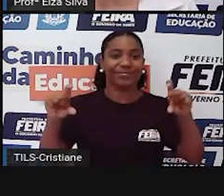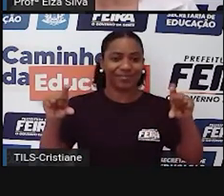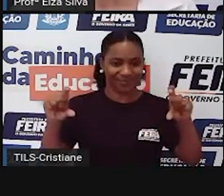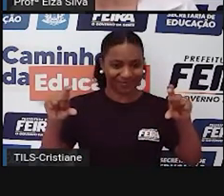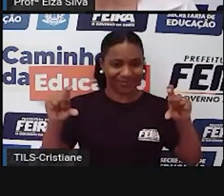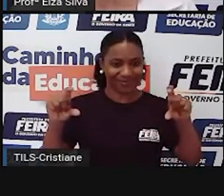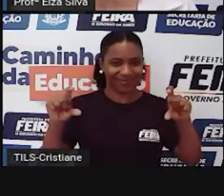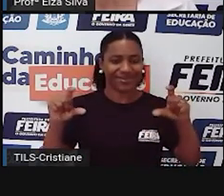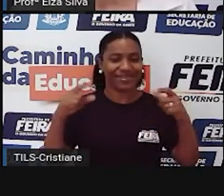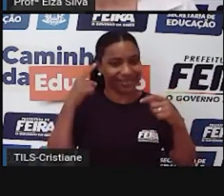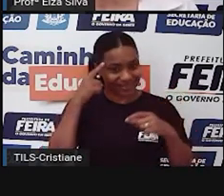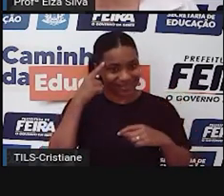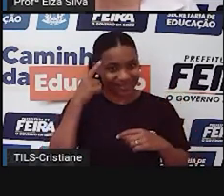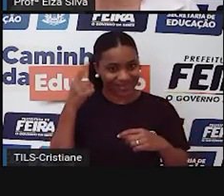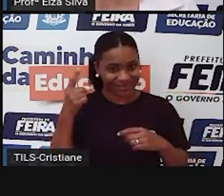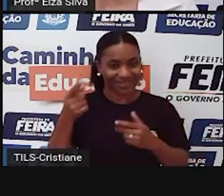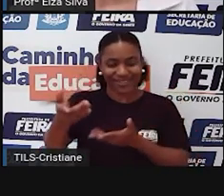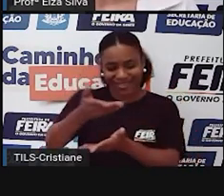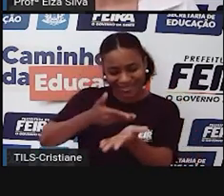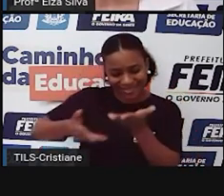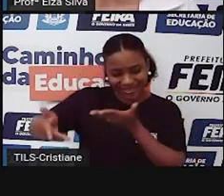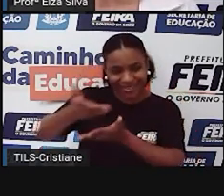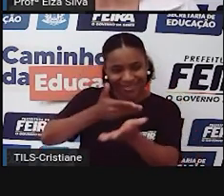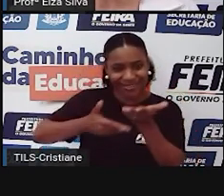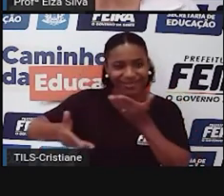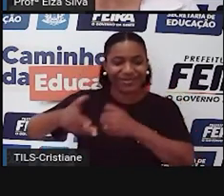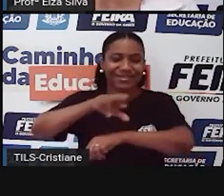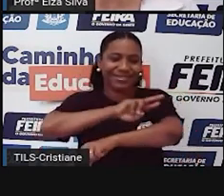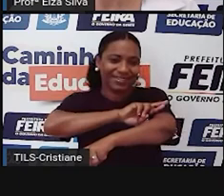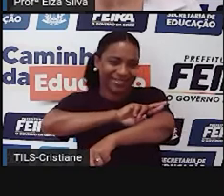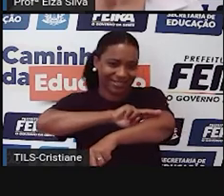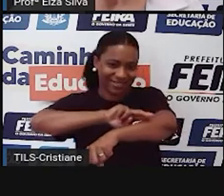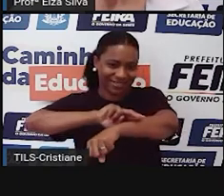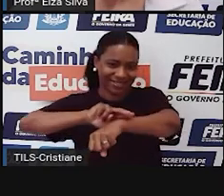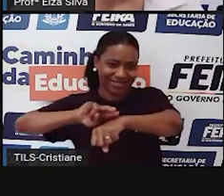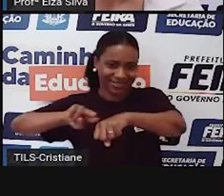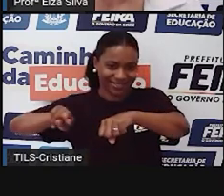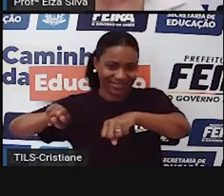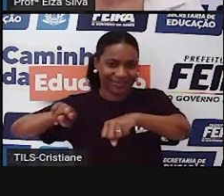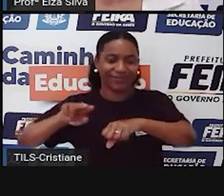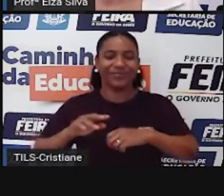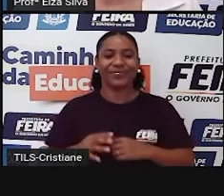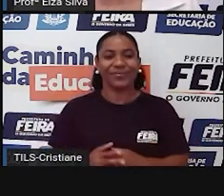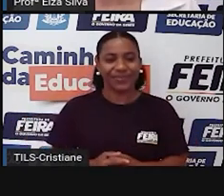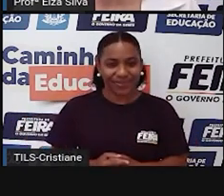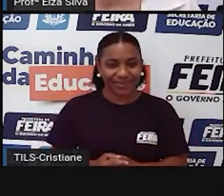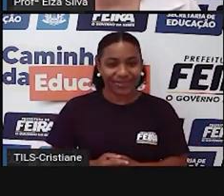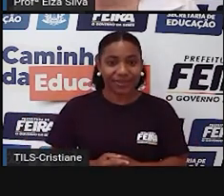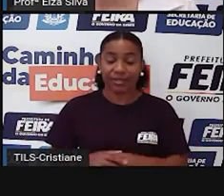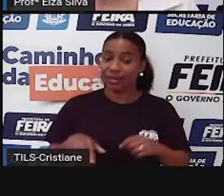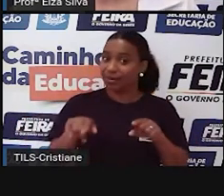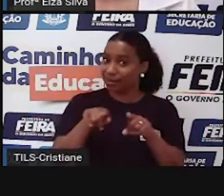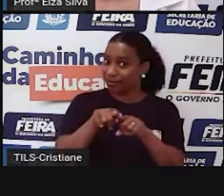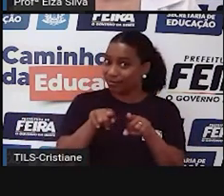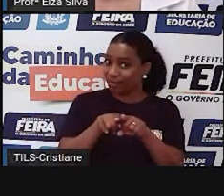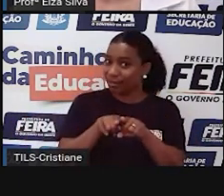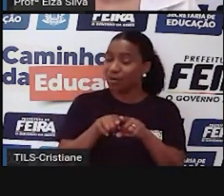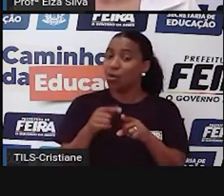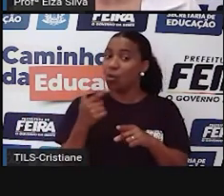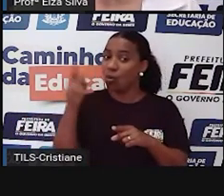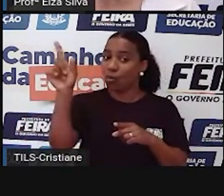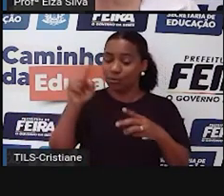tema. O tema, Relações Étnico-Raciais. É importante também não nos